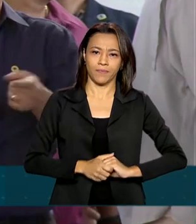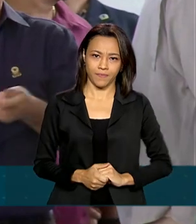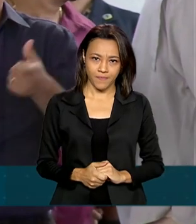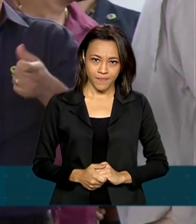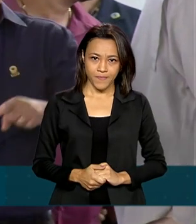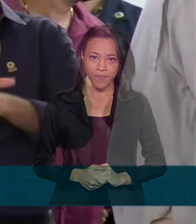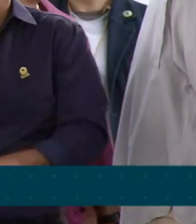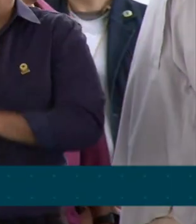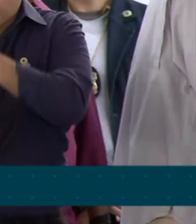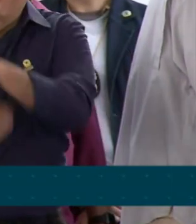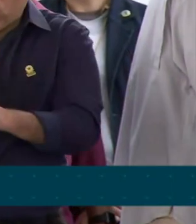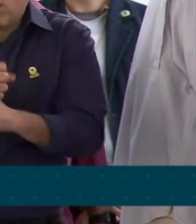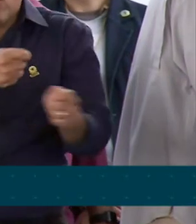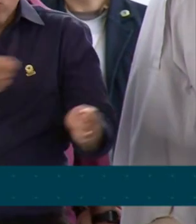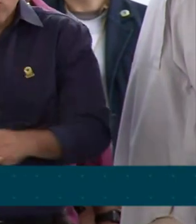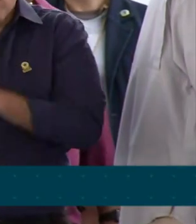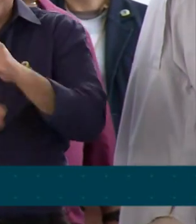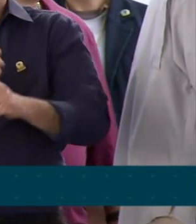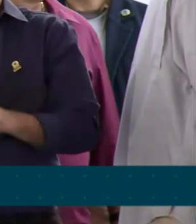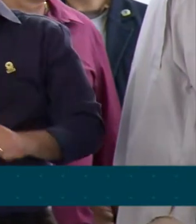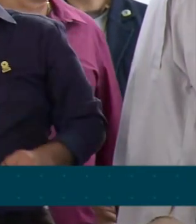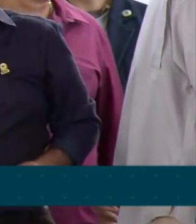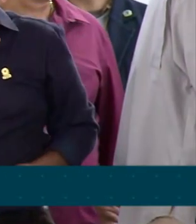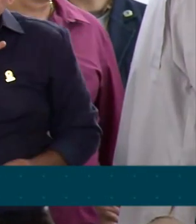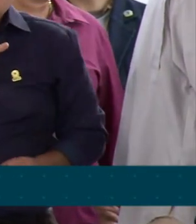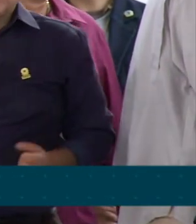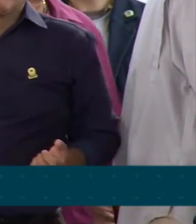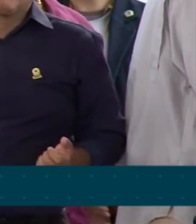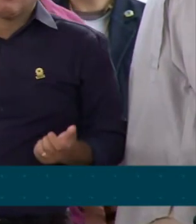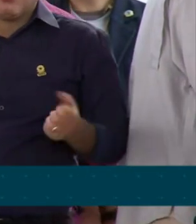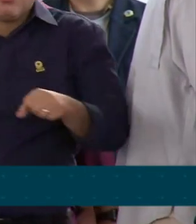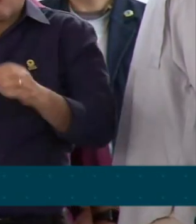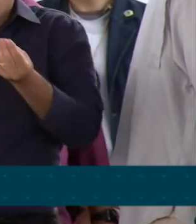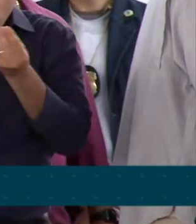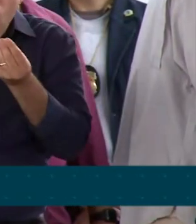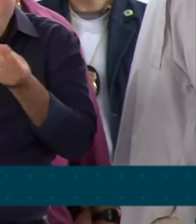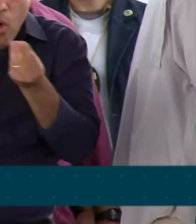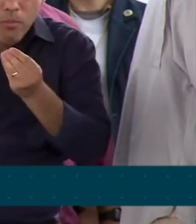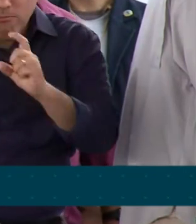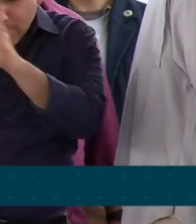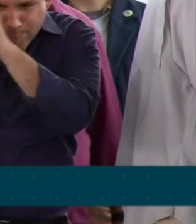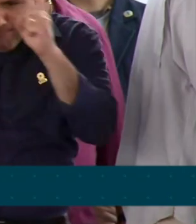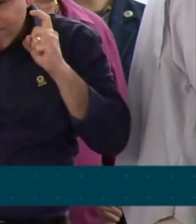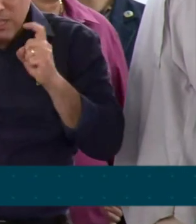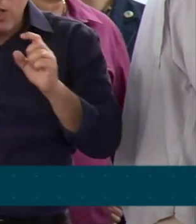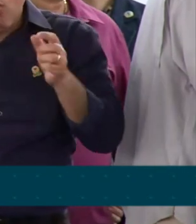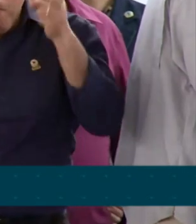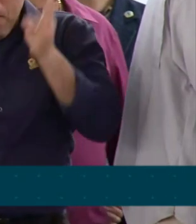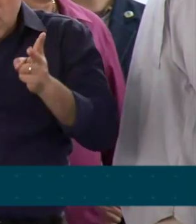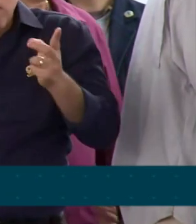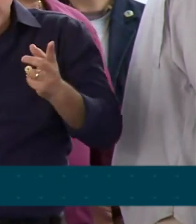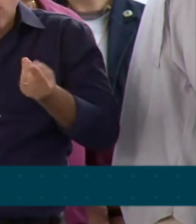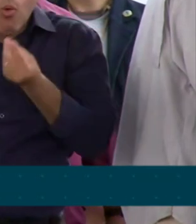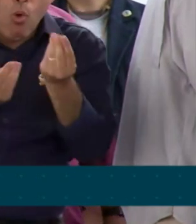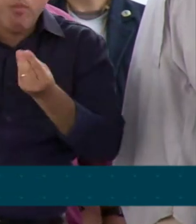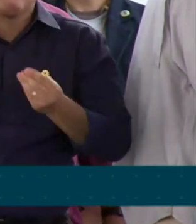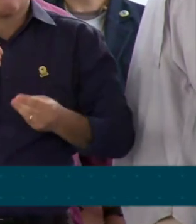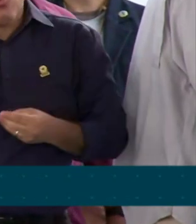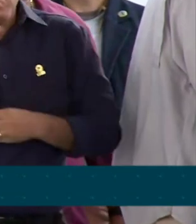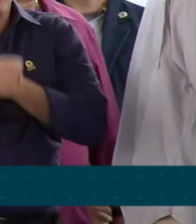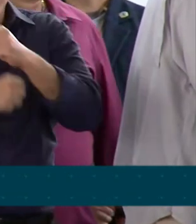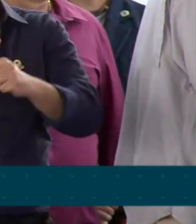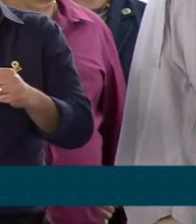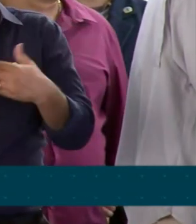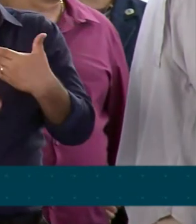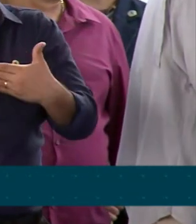foi bem-vindo. Infelizmente, ele não pode ser definitivo. Mas vamos continuar com ele, mesmo que seja